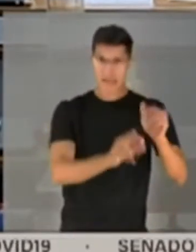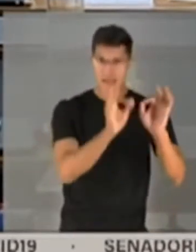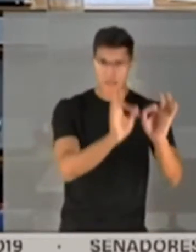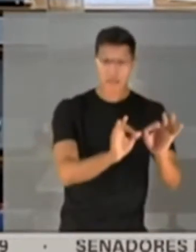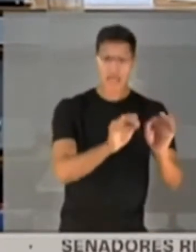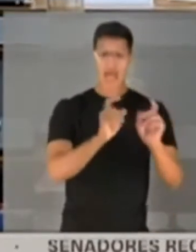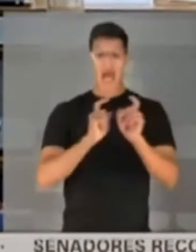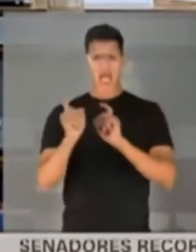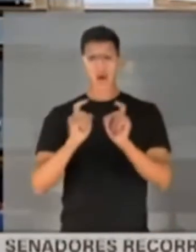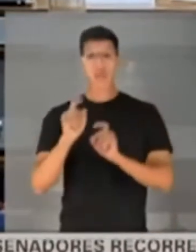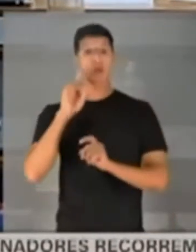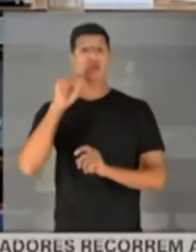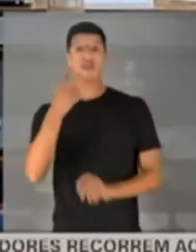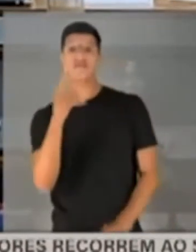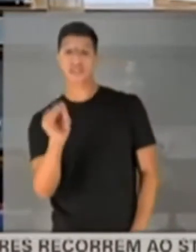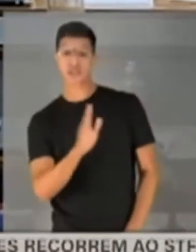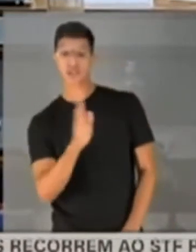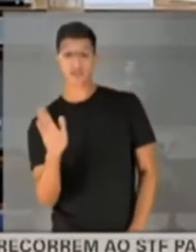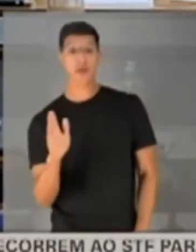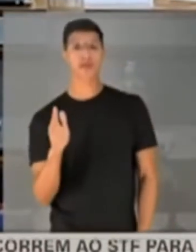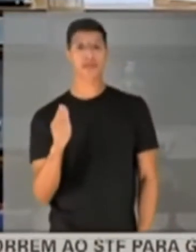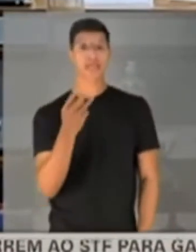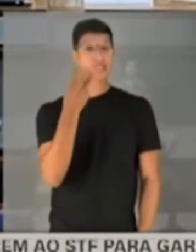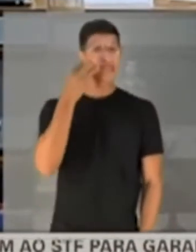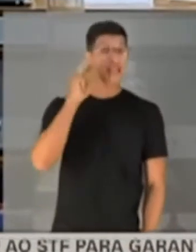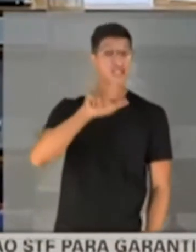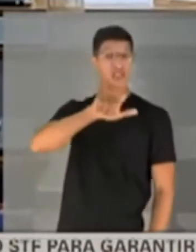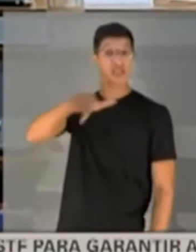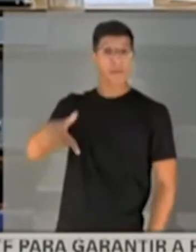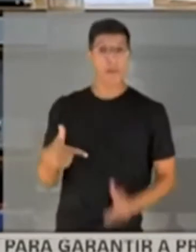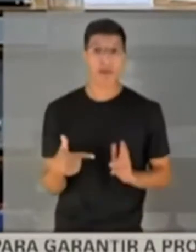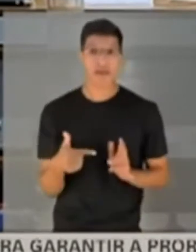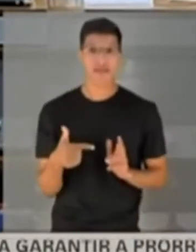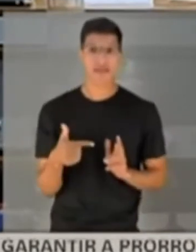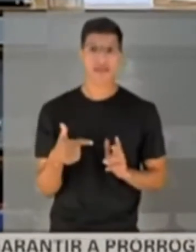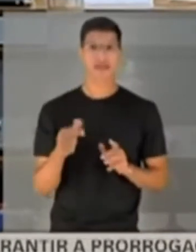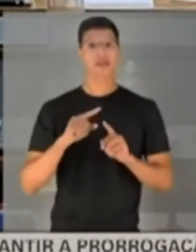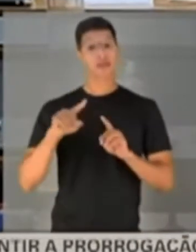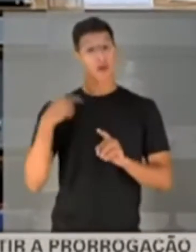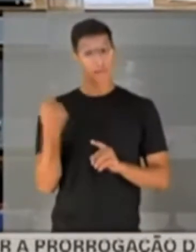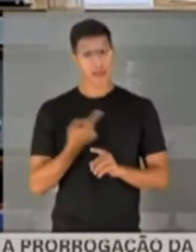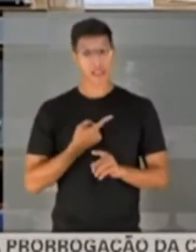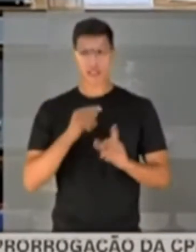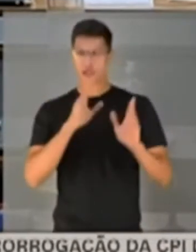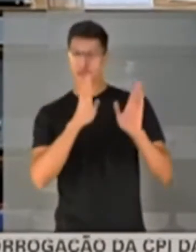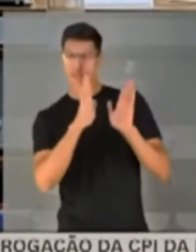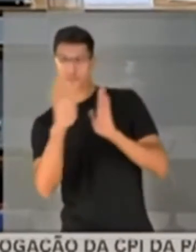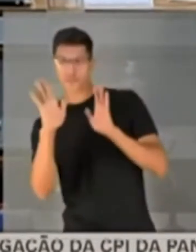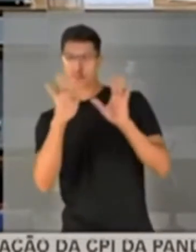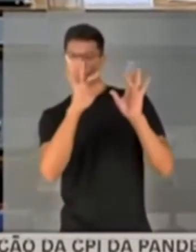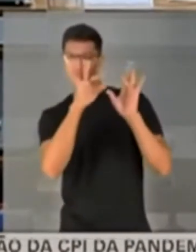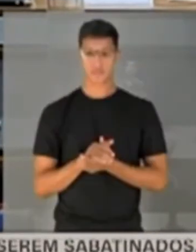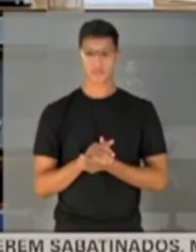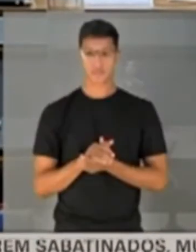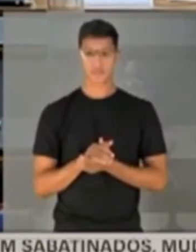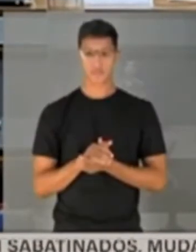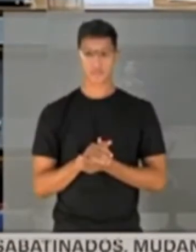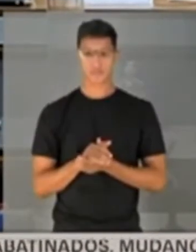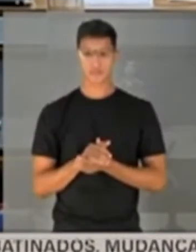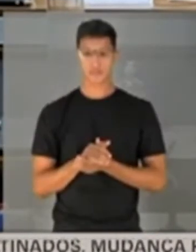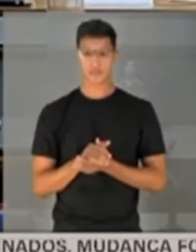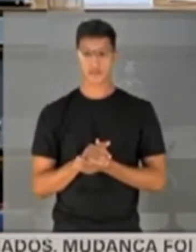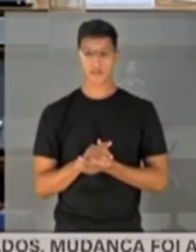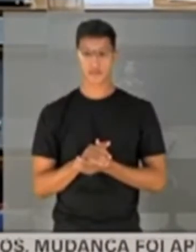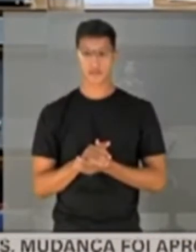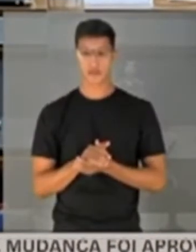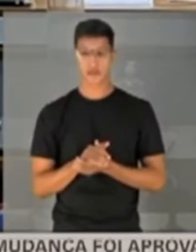A reunião foi dia 20 de março. 20 de março. Três dias após. Só para a gente aqui fazer uma... Mas nesse